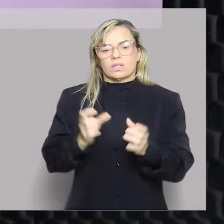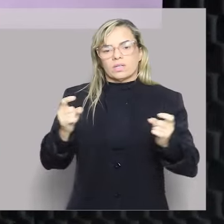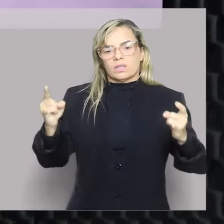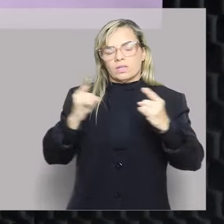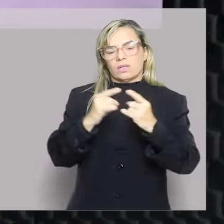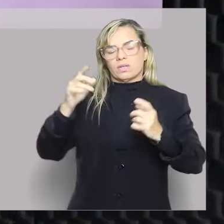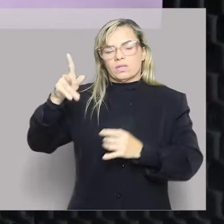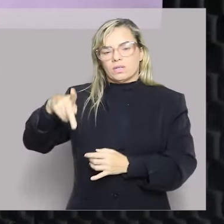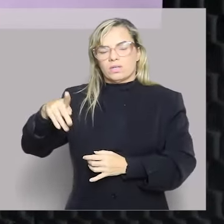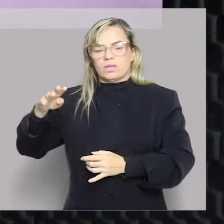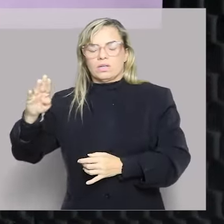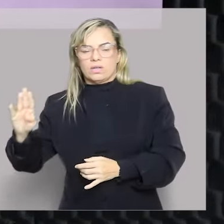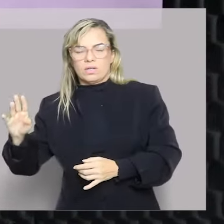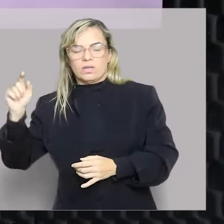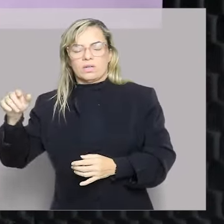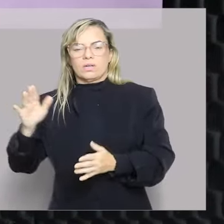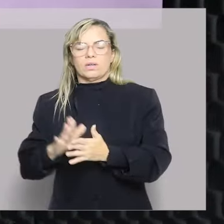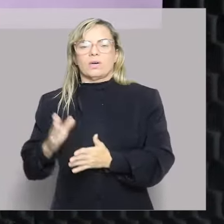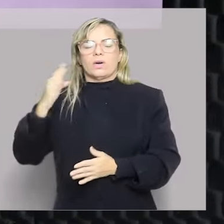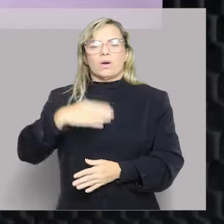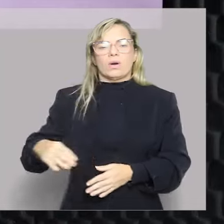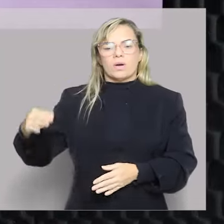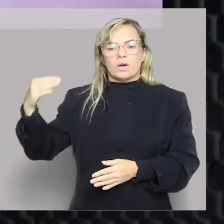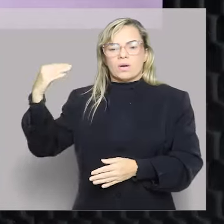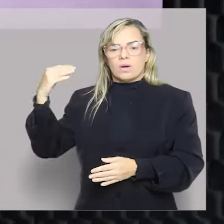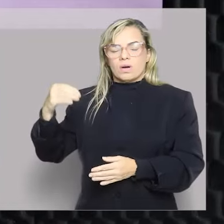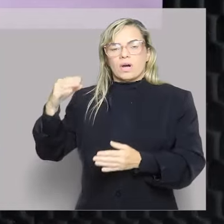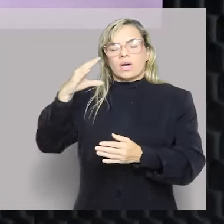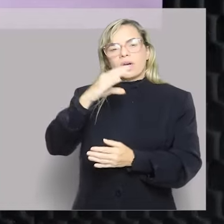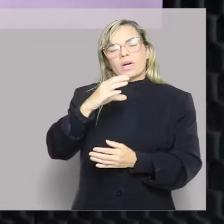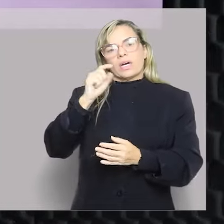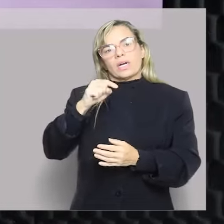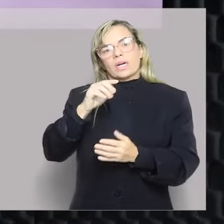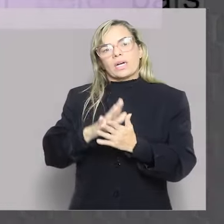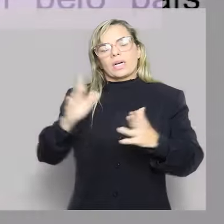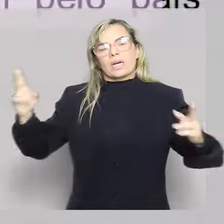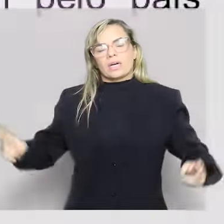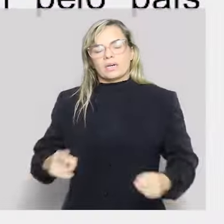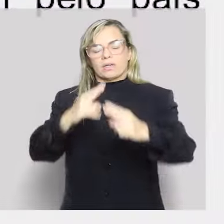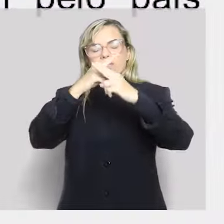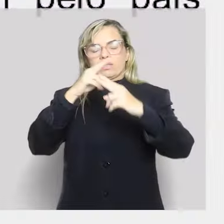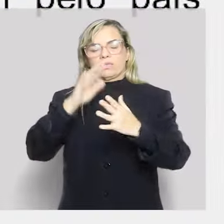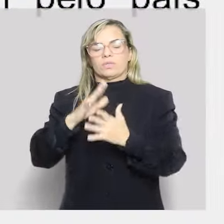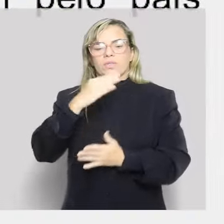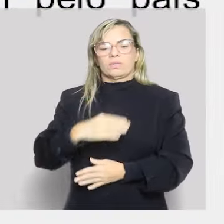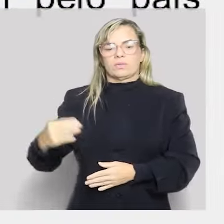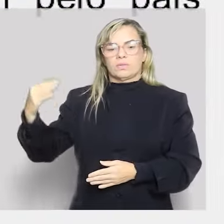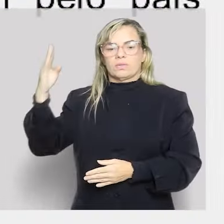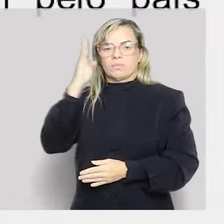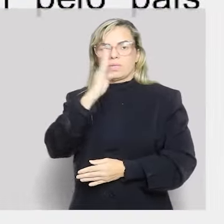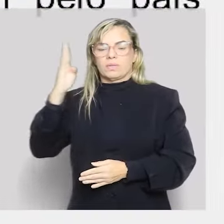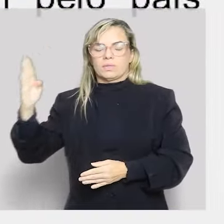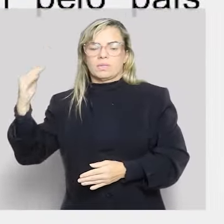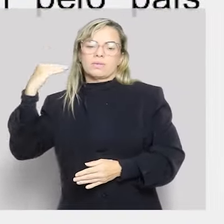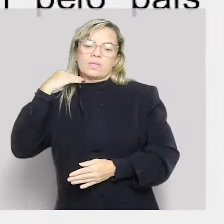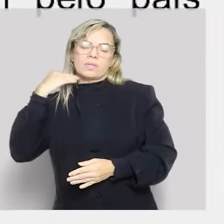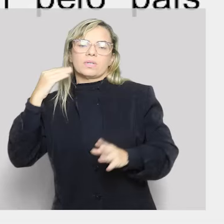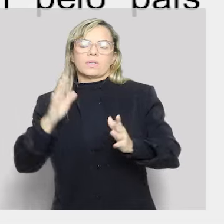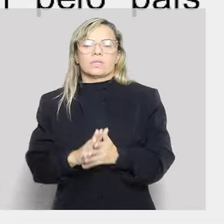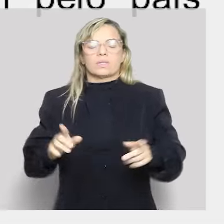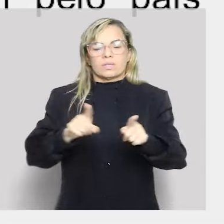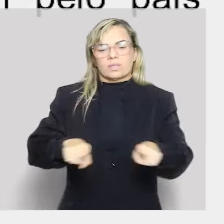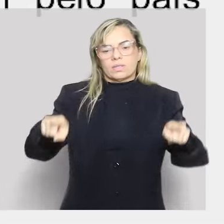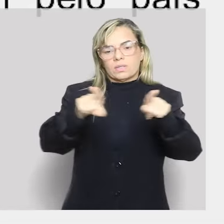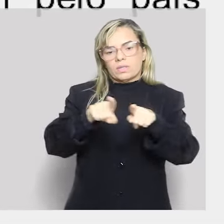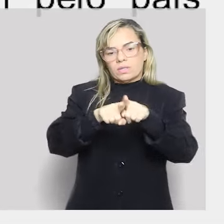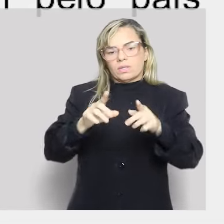são instituições públicas, pessoas jurídicas de direito público, elas também têm direito fundamental. Eventualmente,